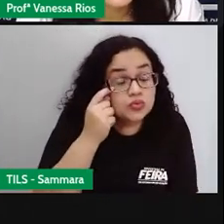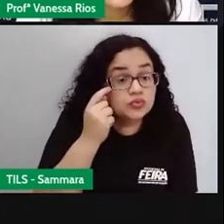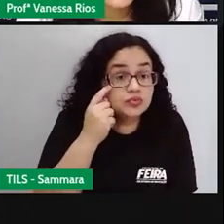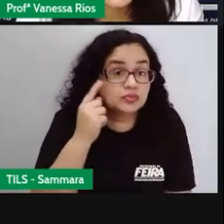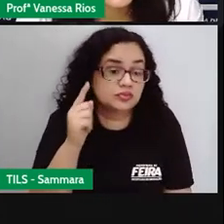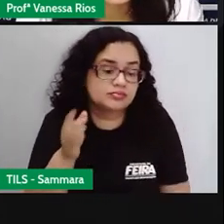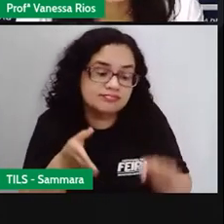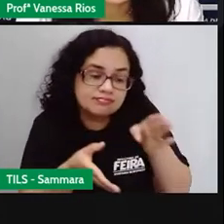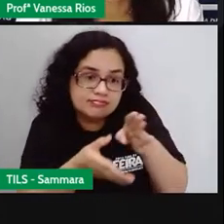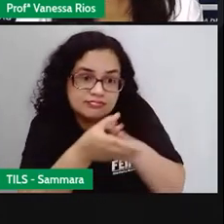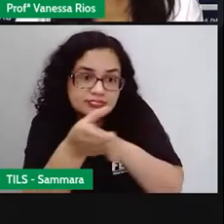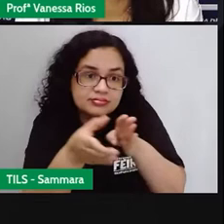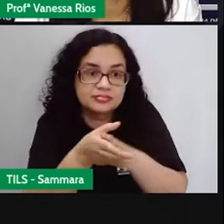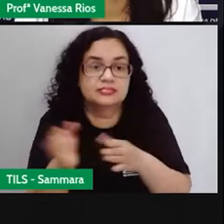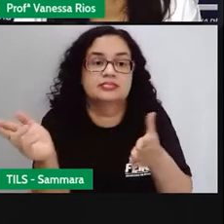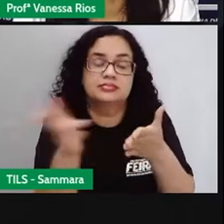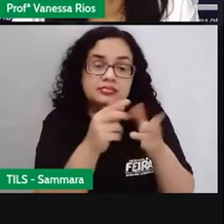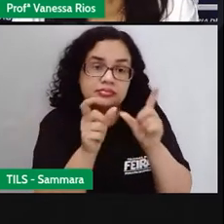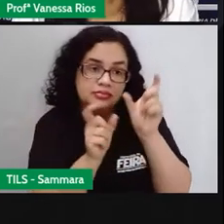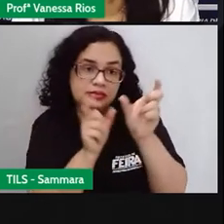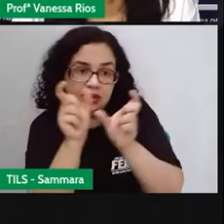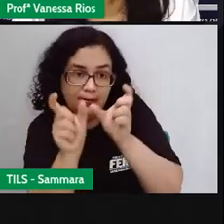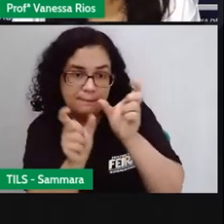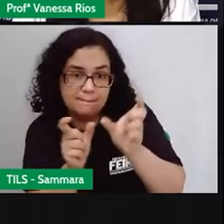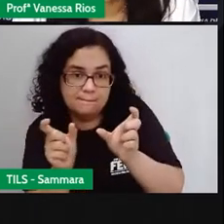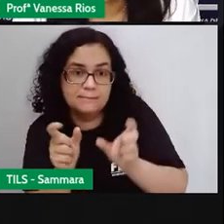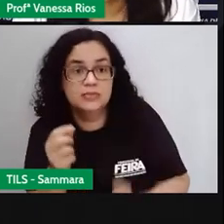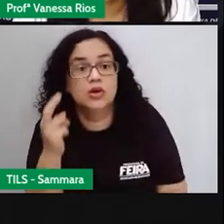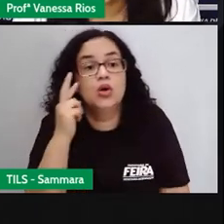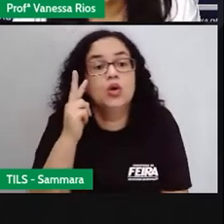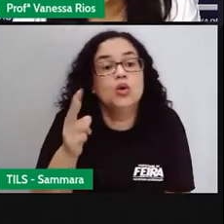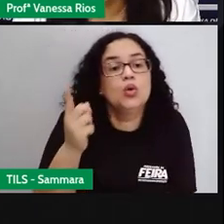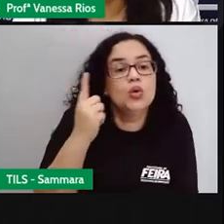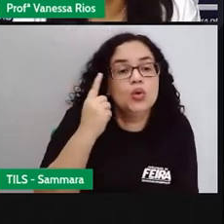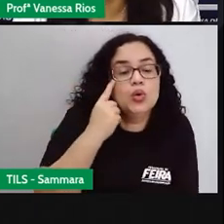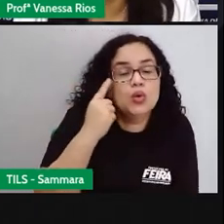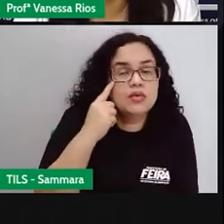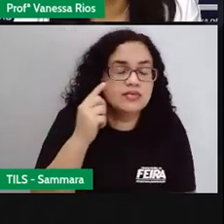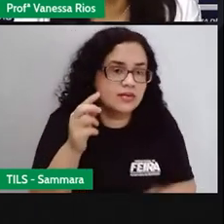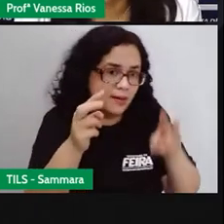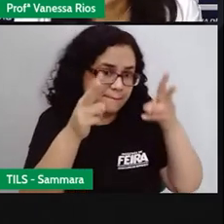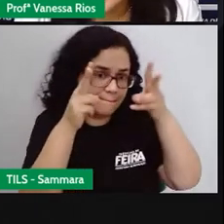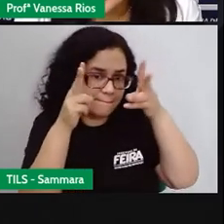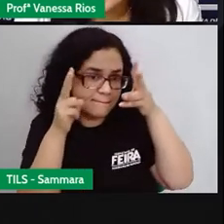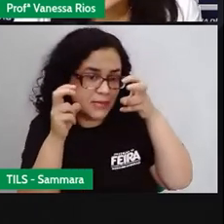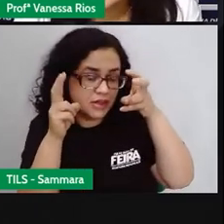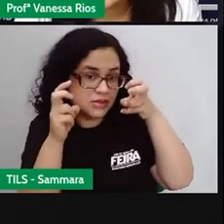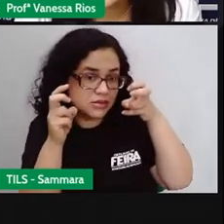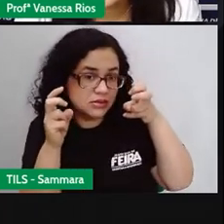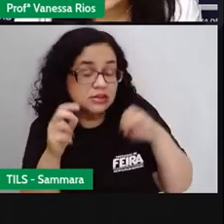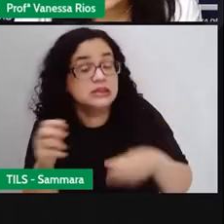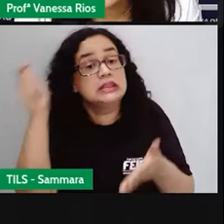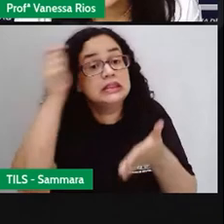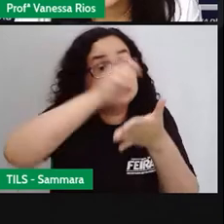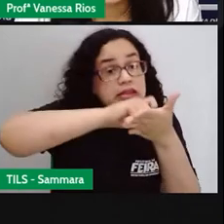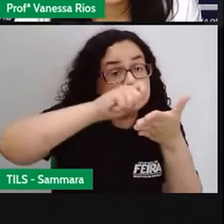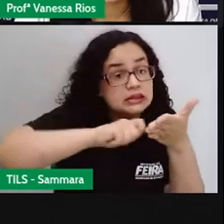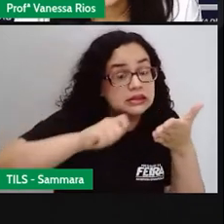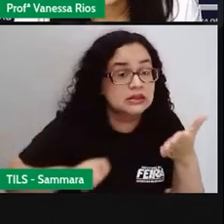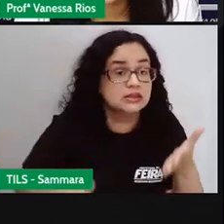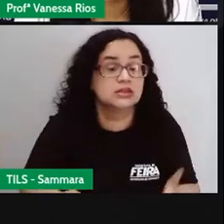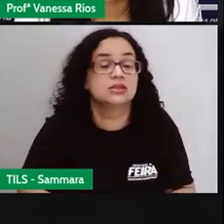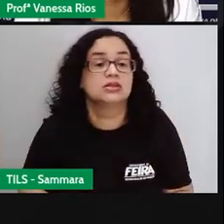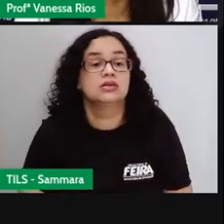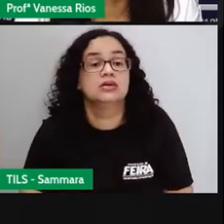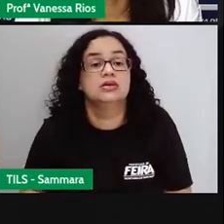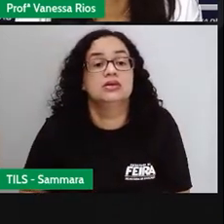ver pistas nas imagens e palavras. Então através dos olhos a gente observa o que está escrito. É uma